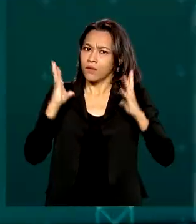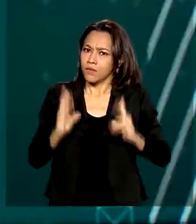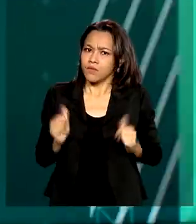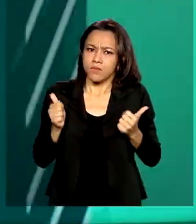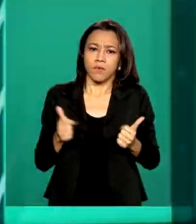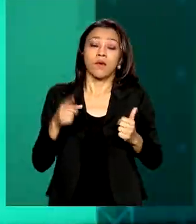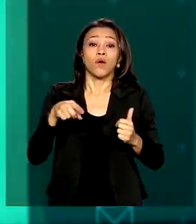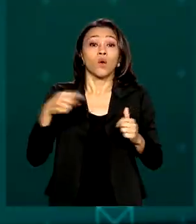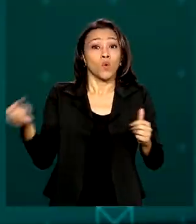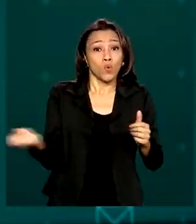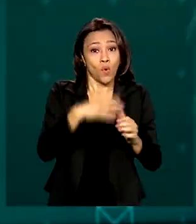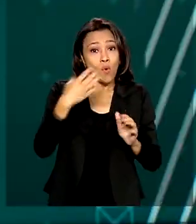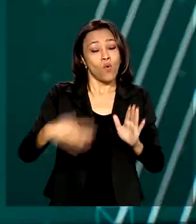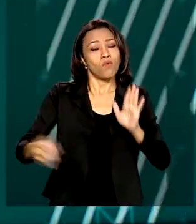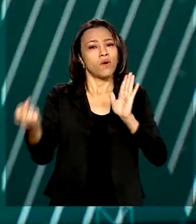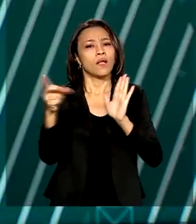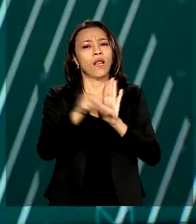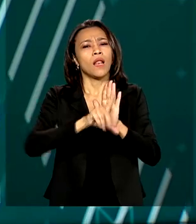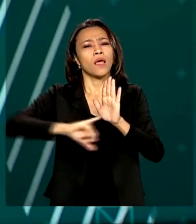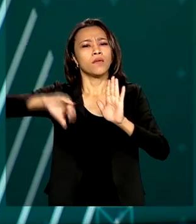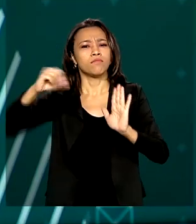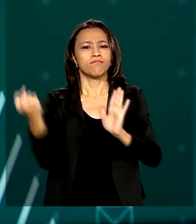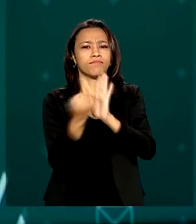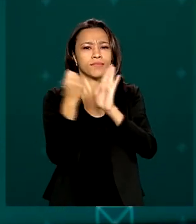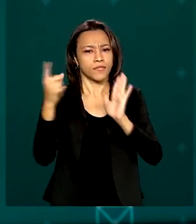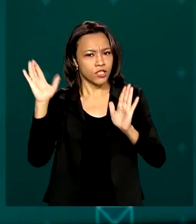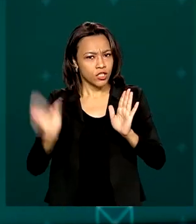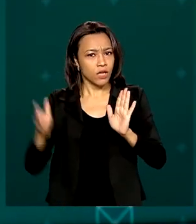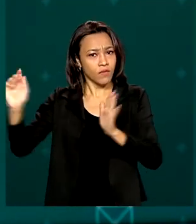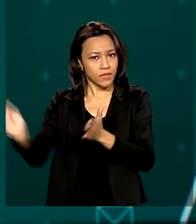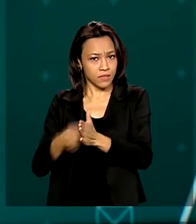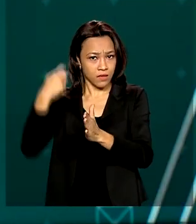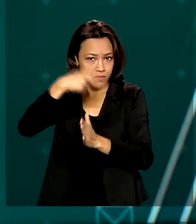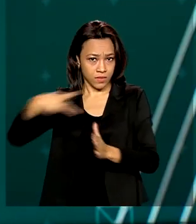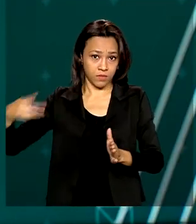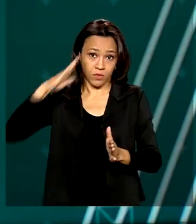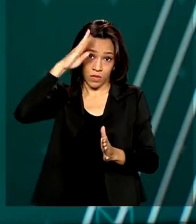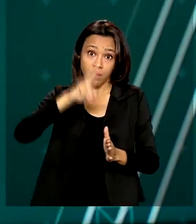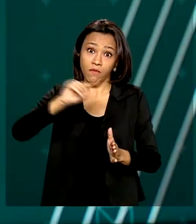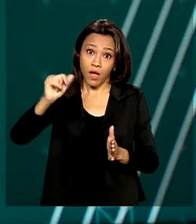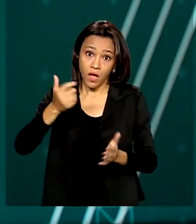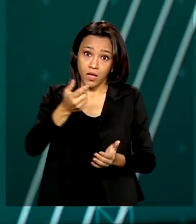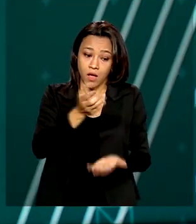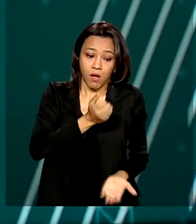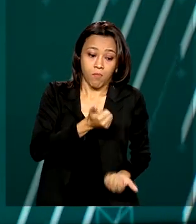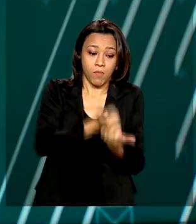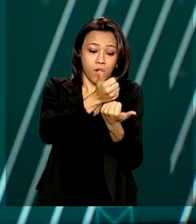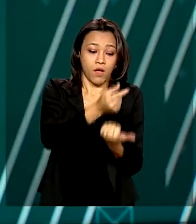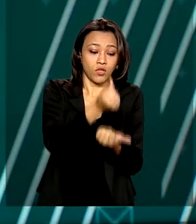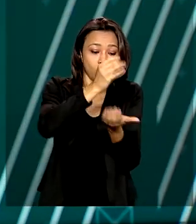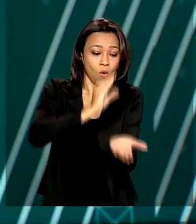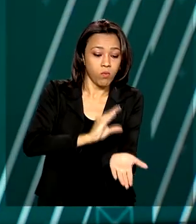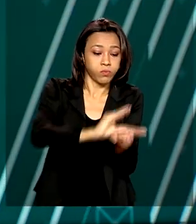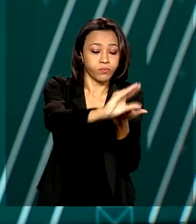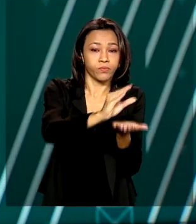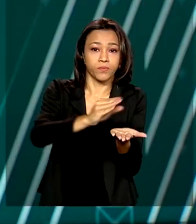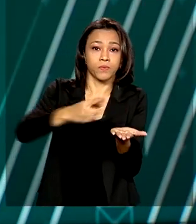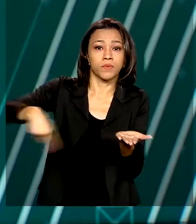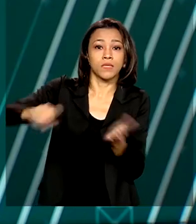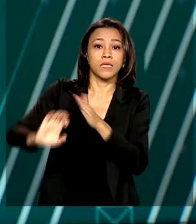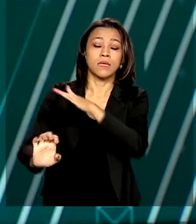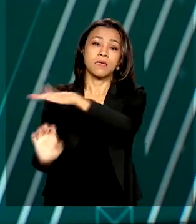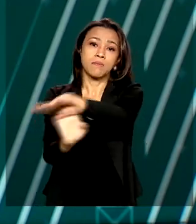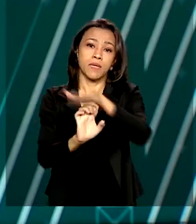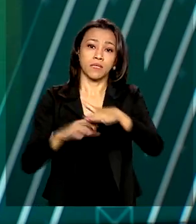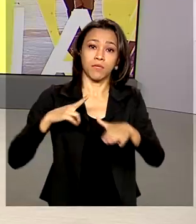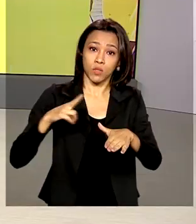legal do saneamento, sancionado pelo presidente Jair Bolsonaro, vai permitir uma injeção de investimentos privados, ampliando o acesso a